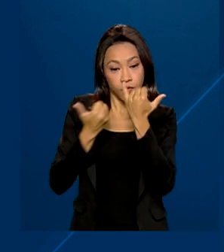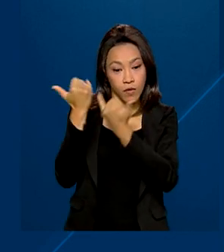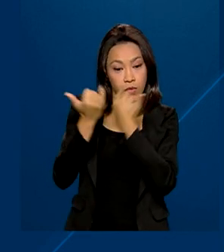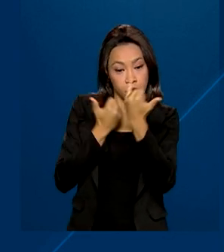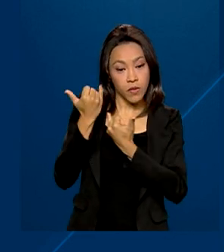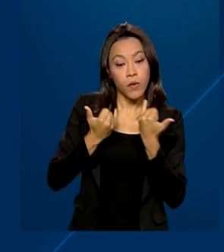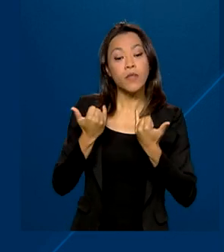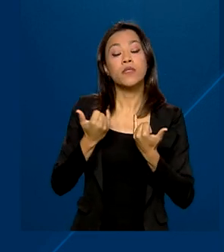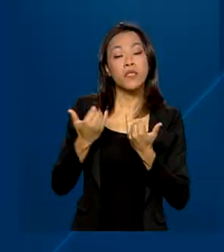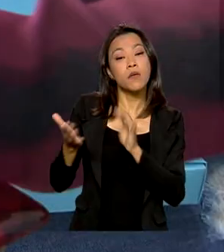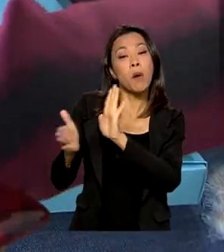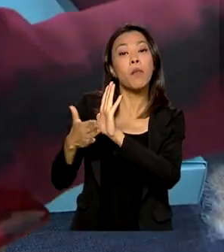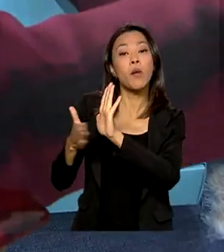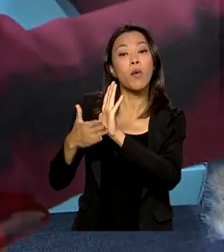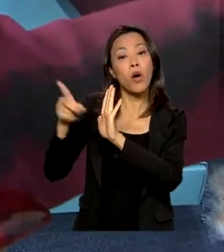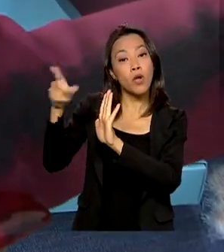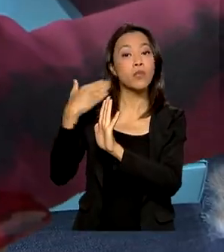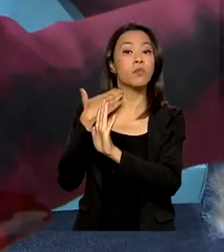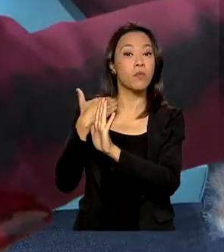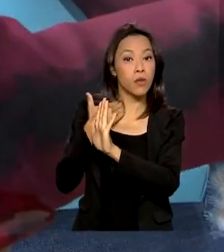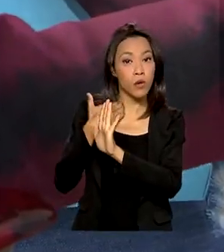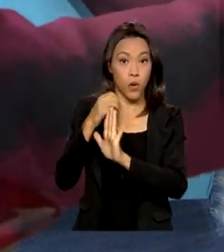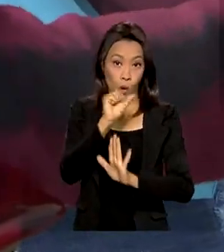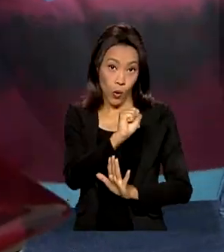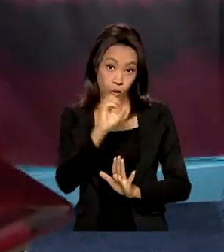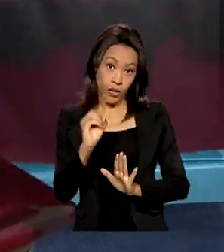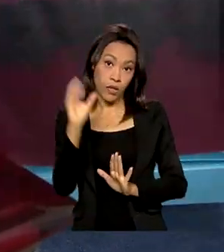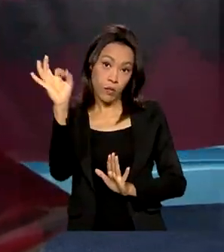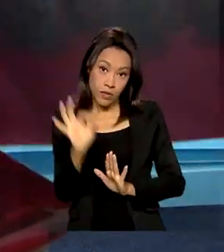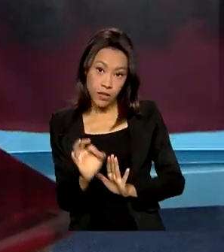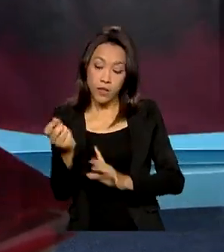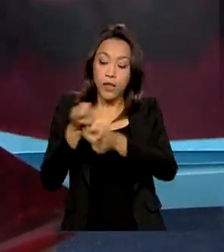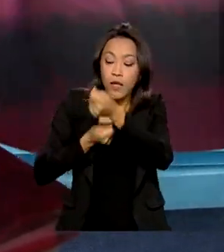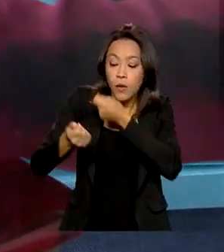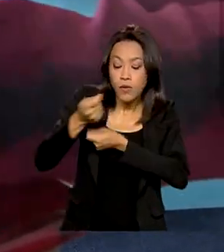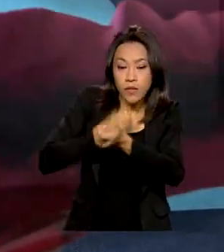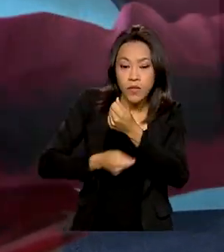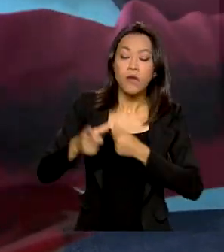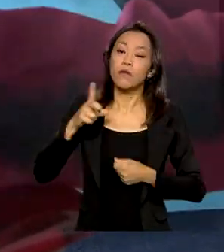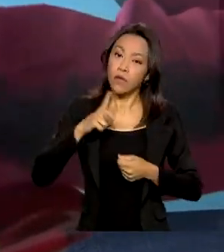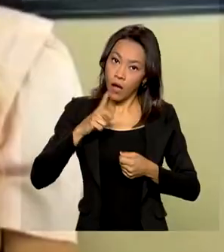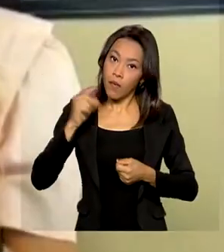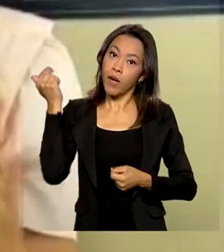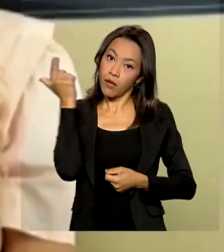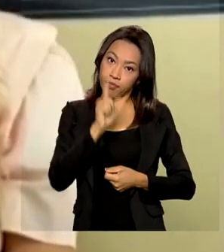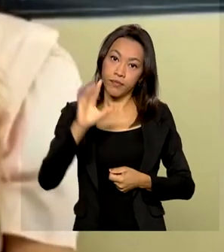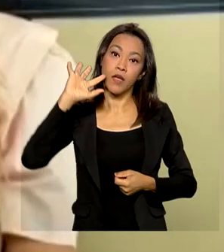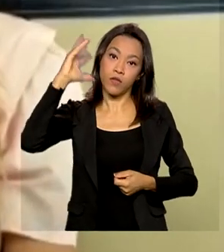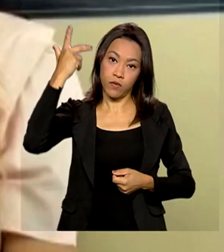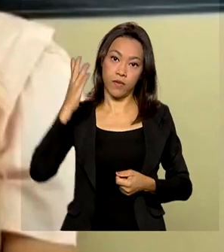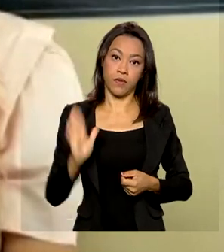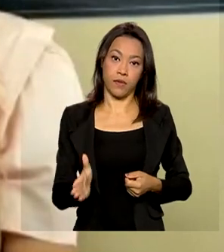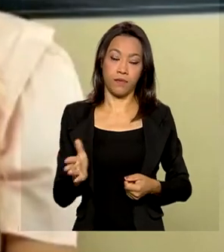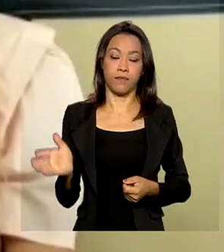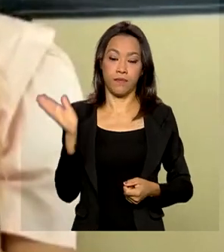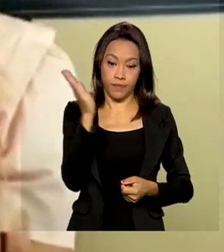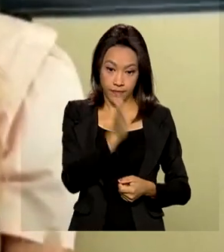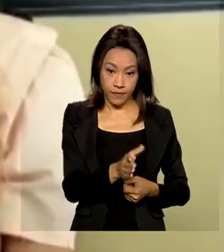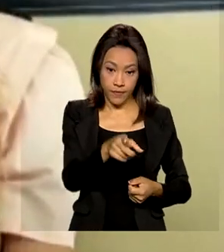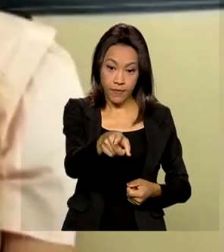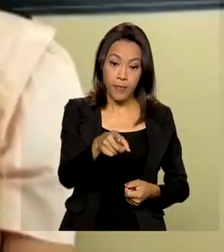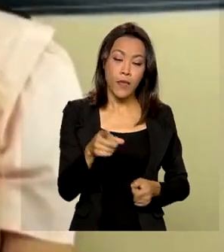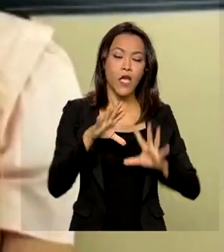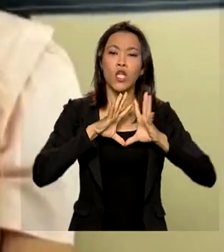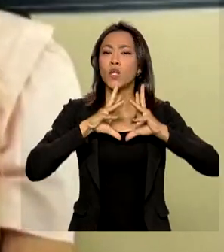fazer uma proposta ao banco. Cerca de 80% das negociações têm sucesso. Todas as instituições financeiras